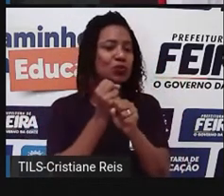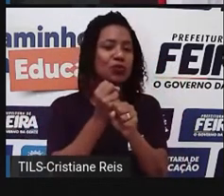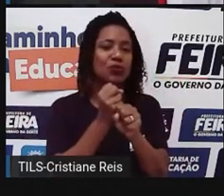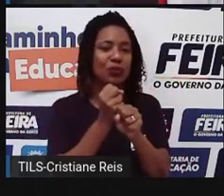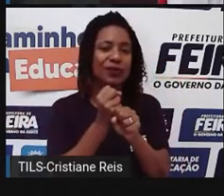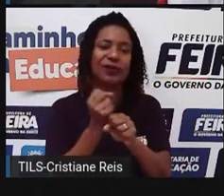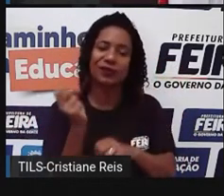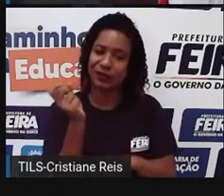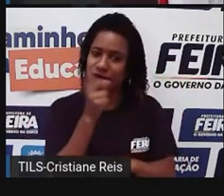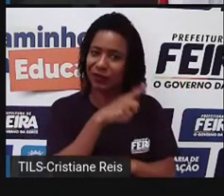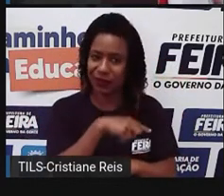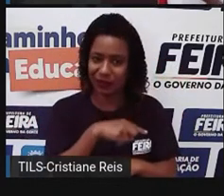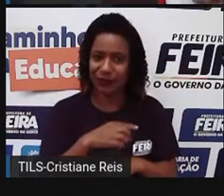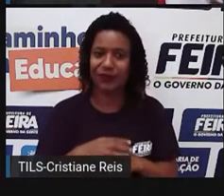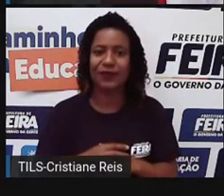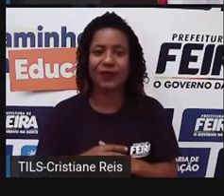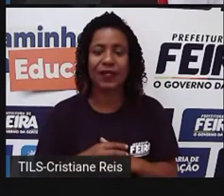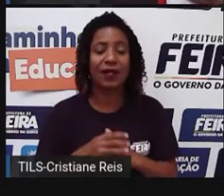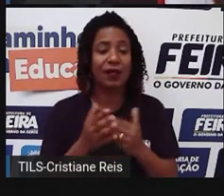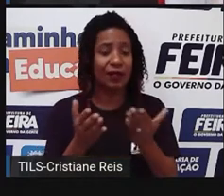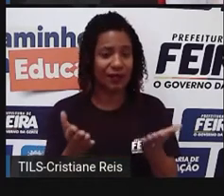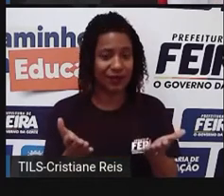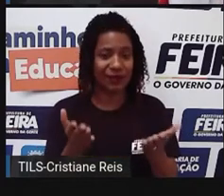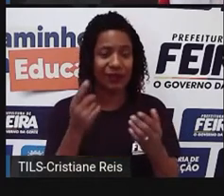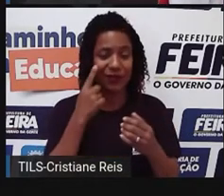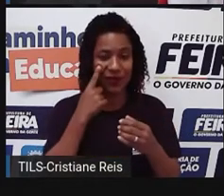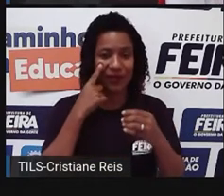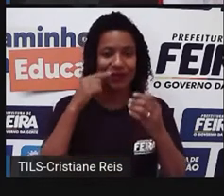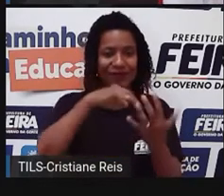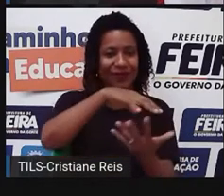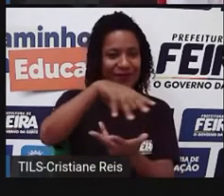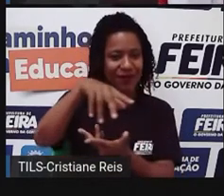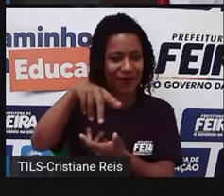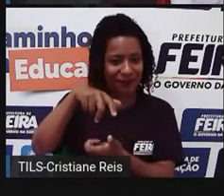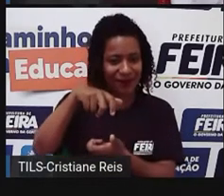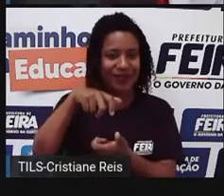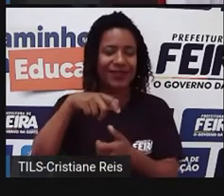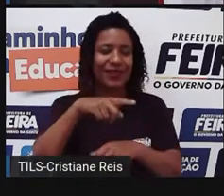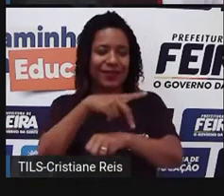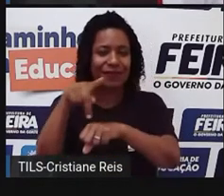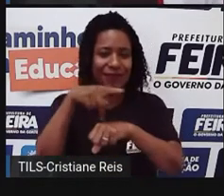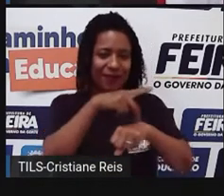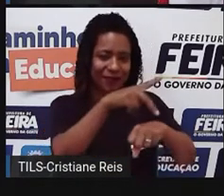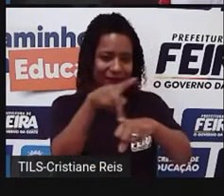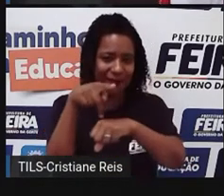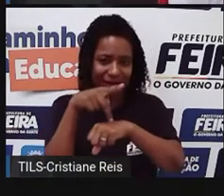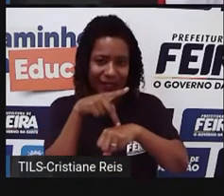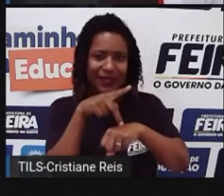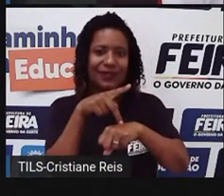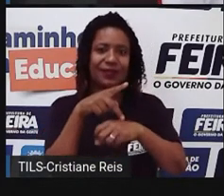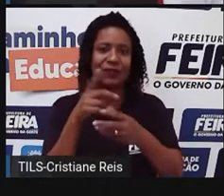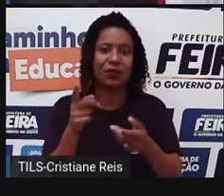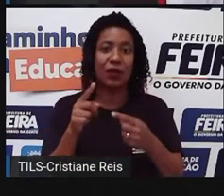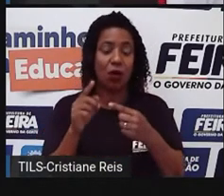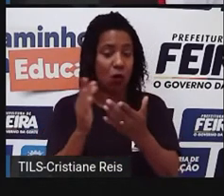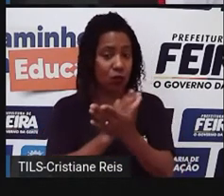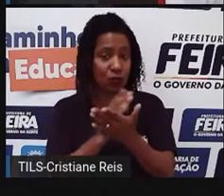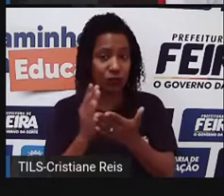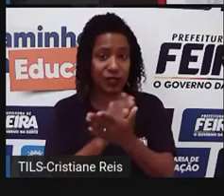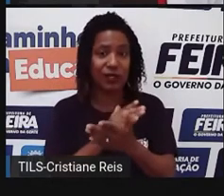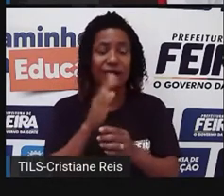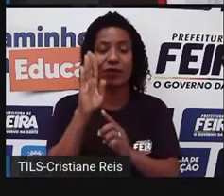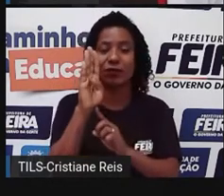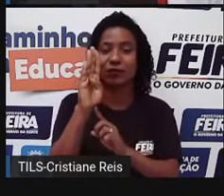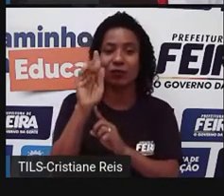eu coloquei aqui alguns, né, que são países que não têm lá, né, o seu próprio território, os bascos, os curdos, né.